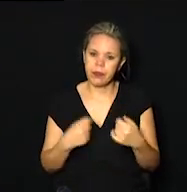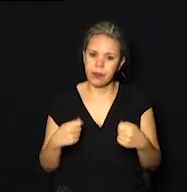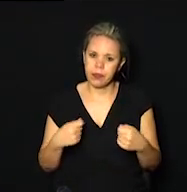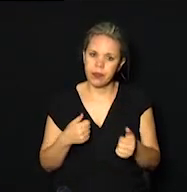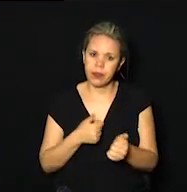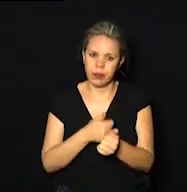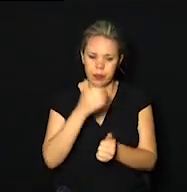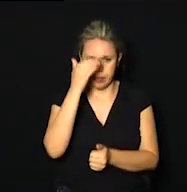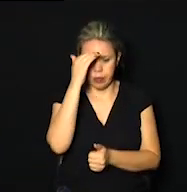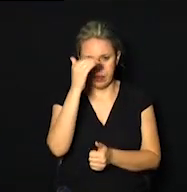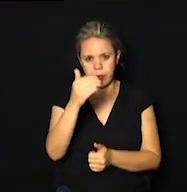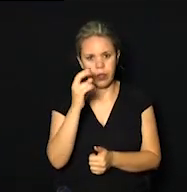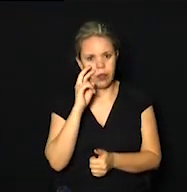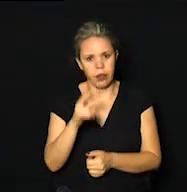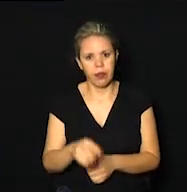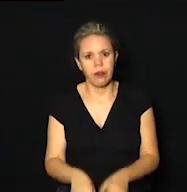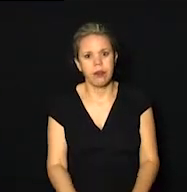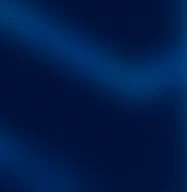seguidas. Vamos ver.